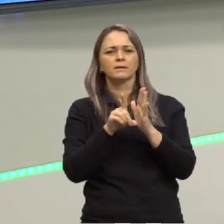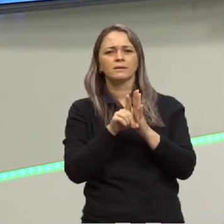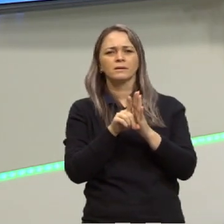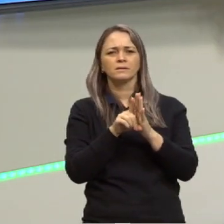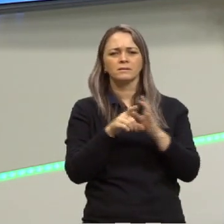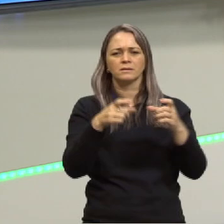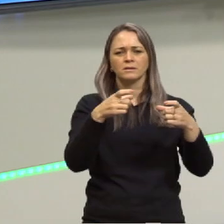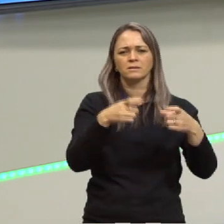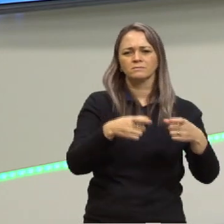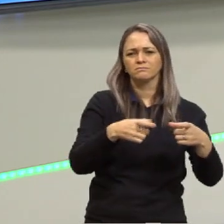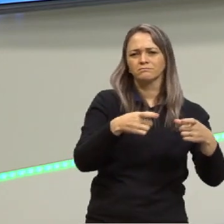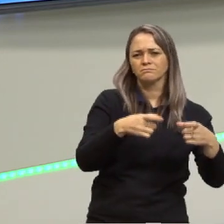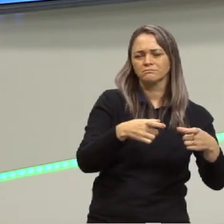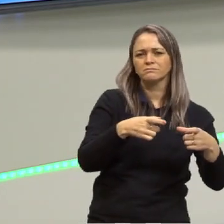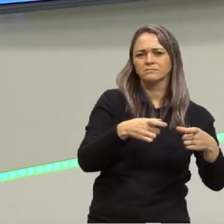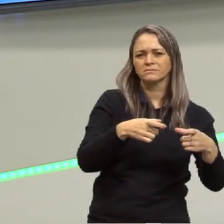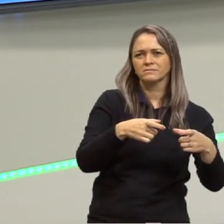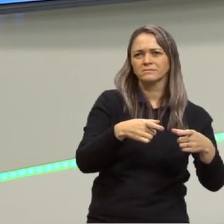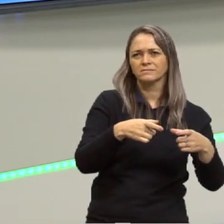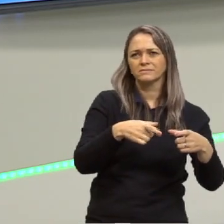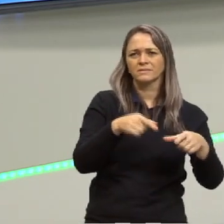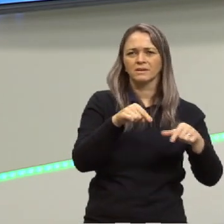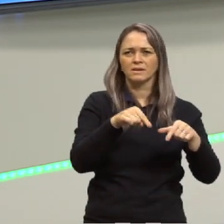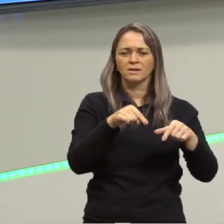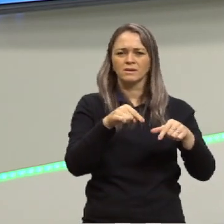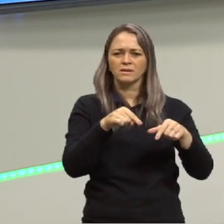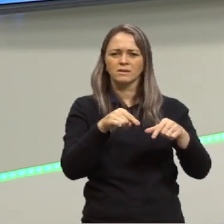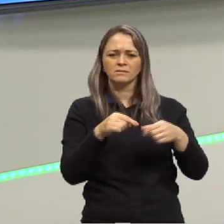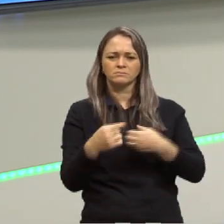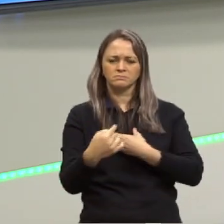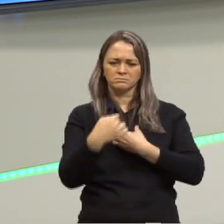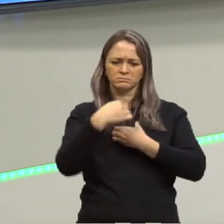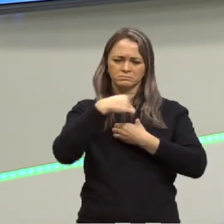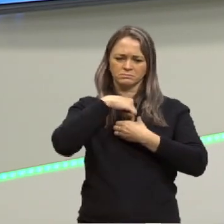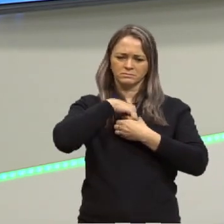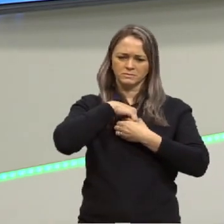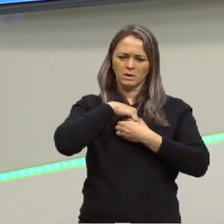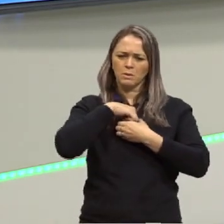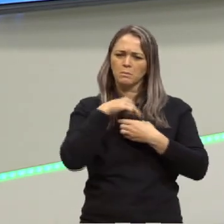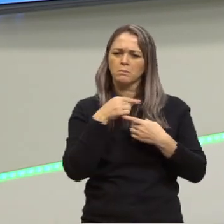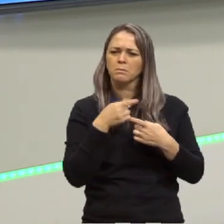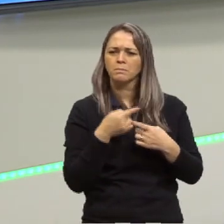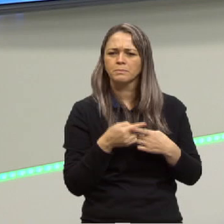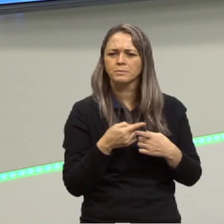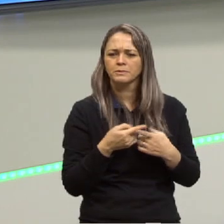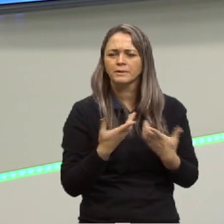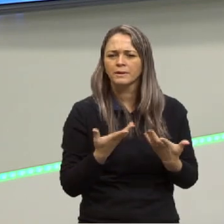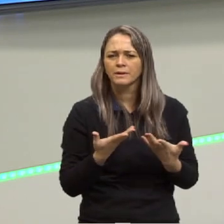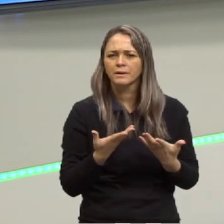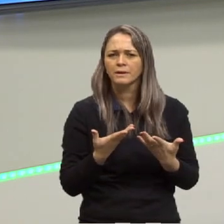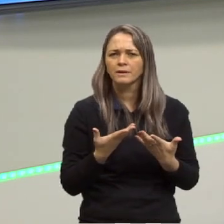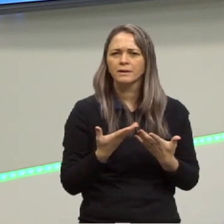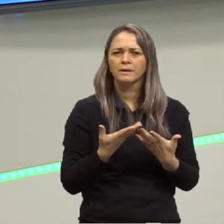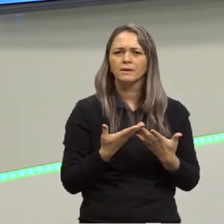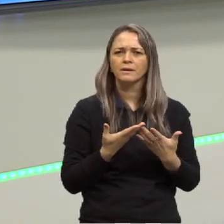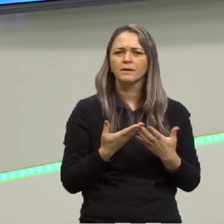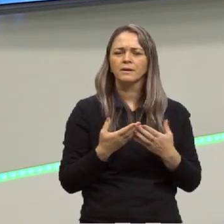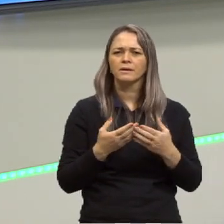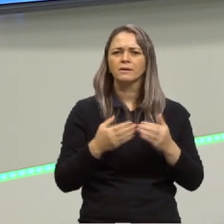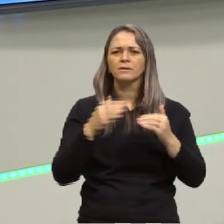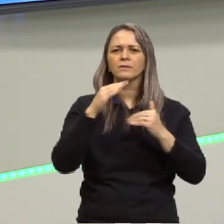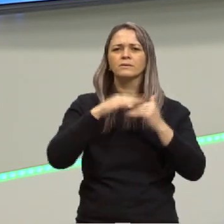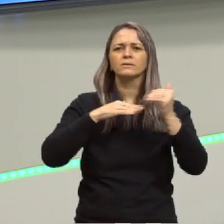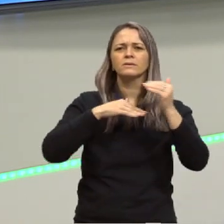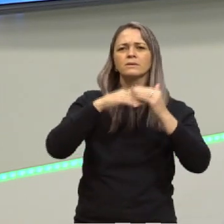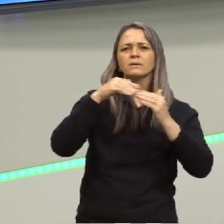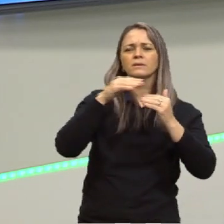ambiente que aqui no caso ele é subjetivo por que que ele é subjetivo? porque eu vou construir essa imagem